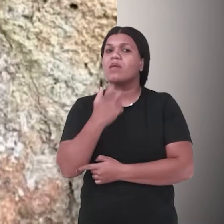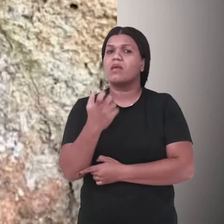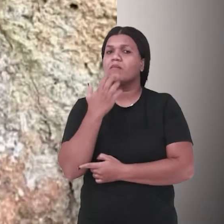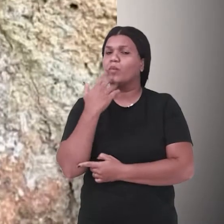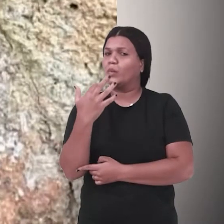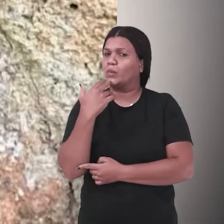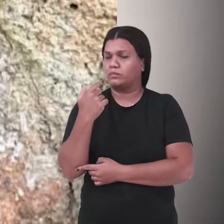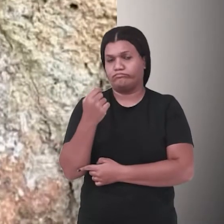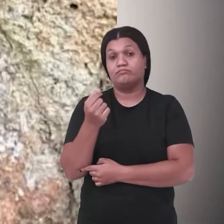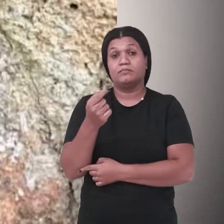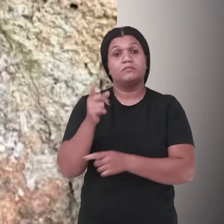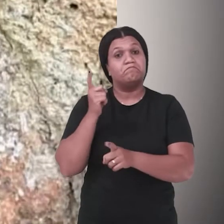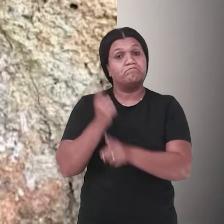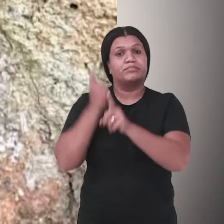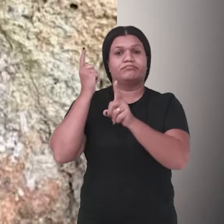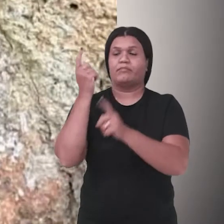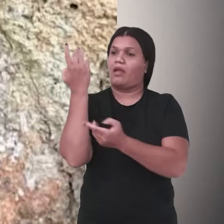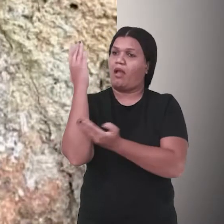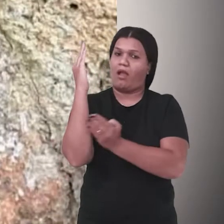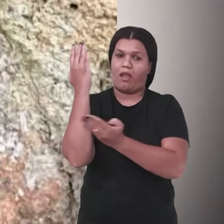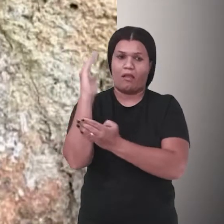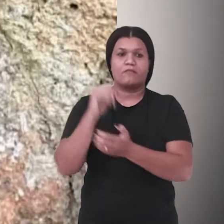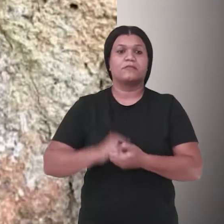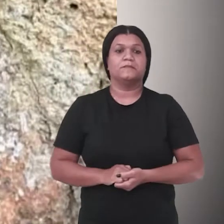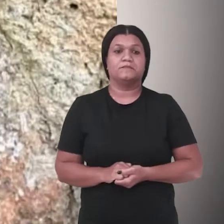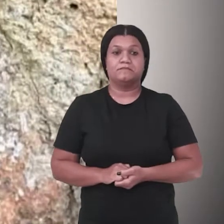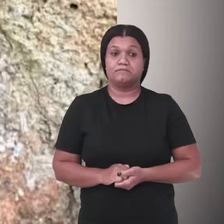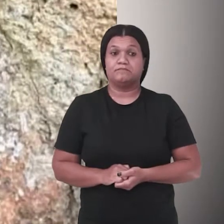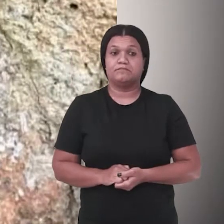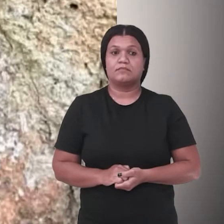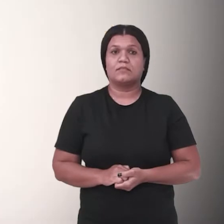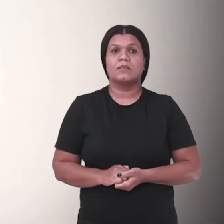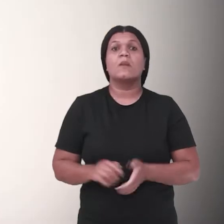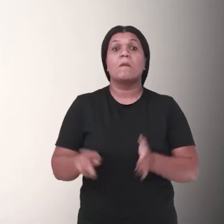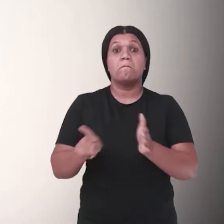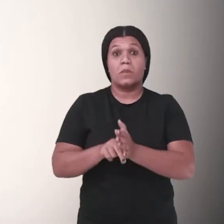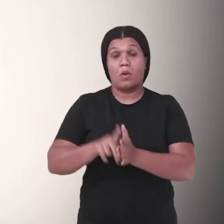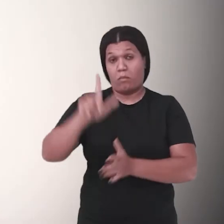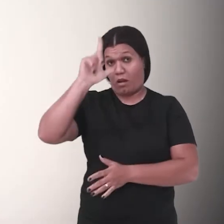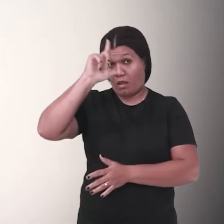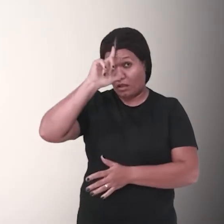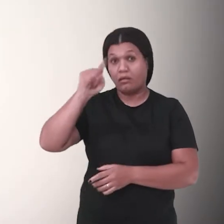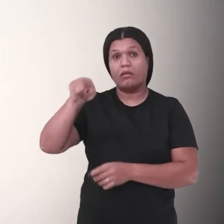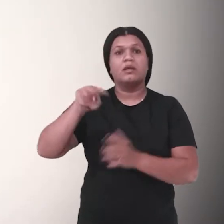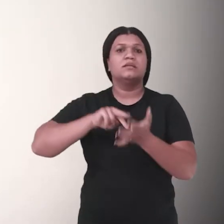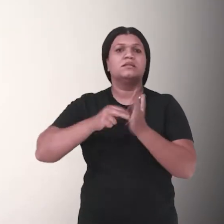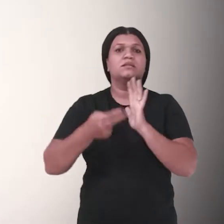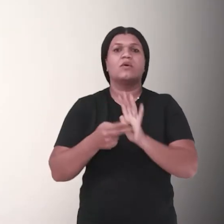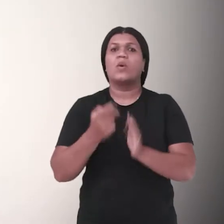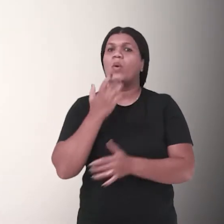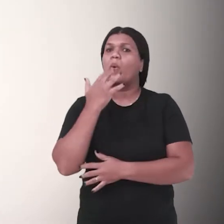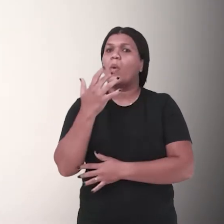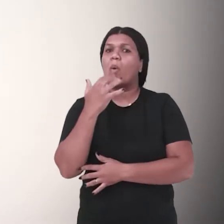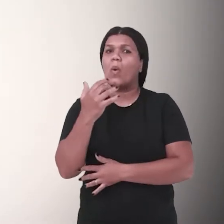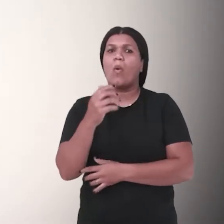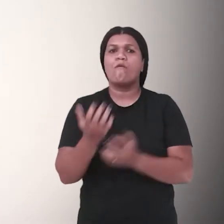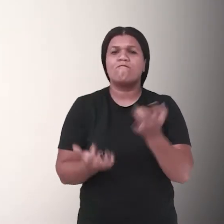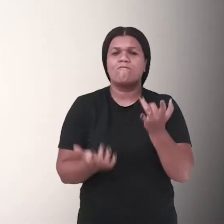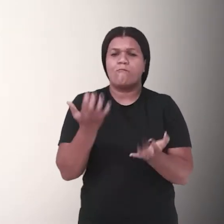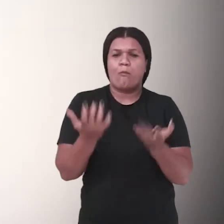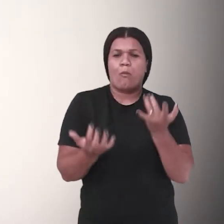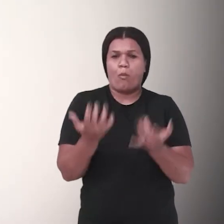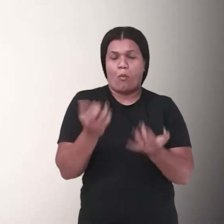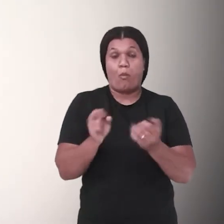avermelhado da resina, que é encontrado ali na árvore. No idioma latino, significa